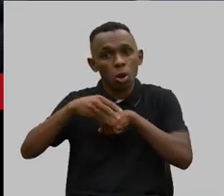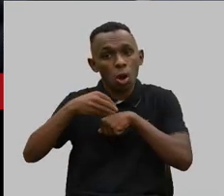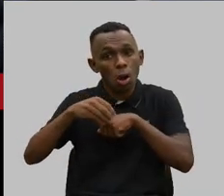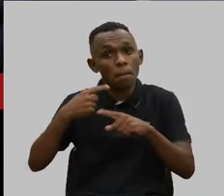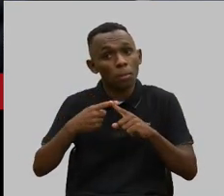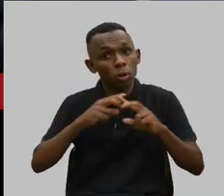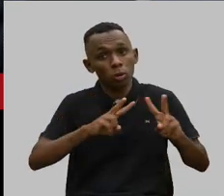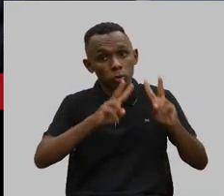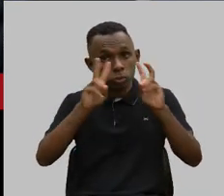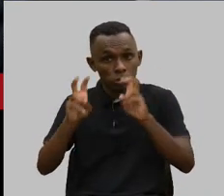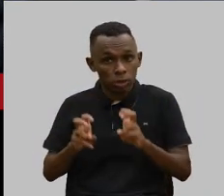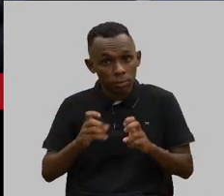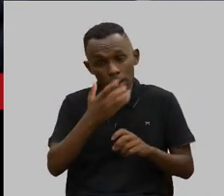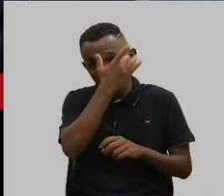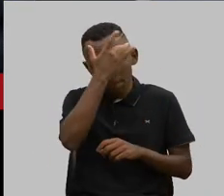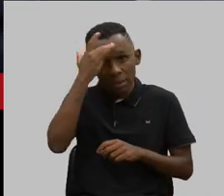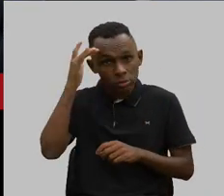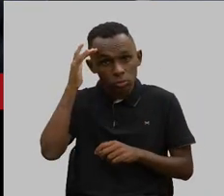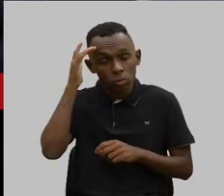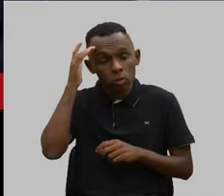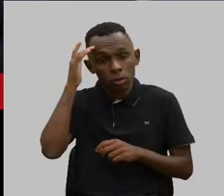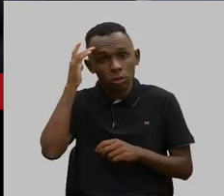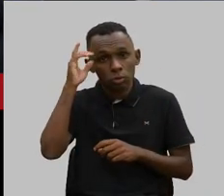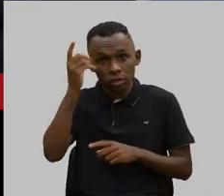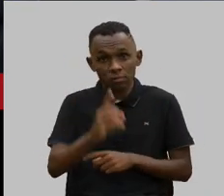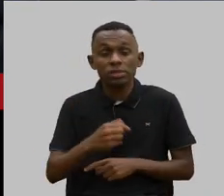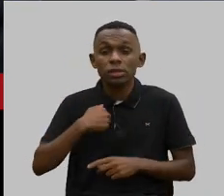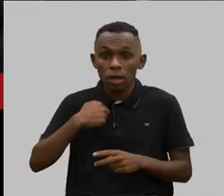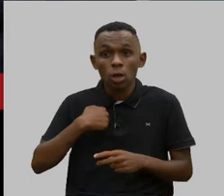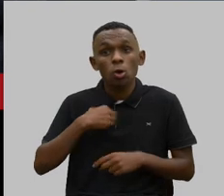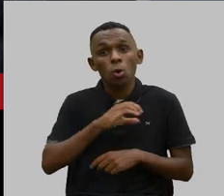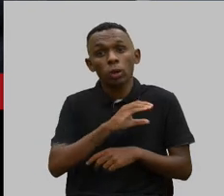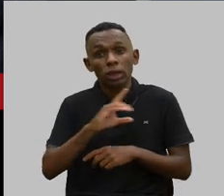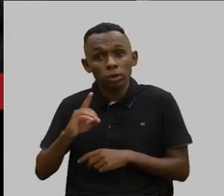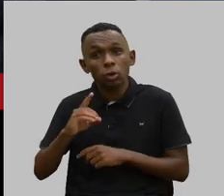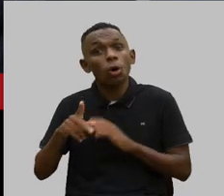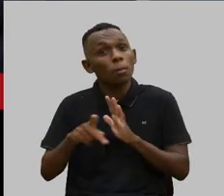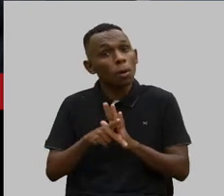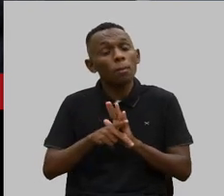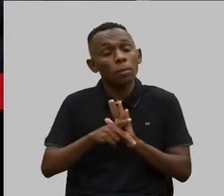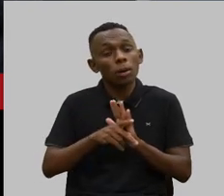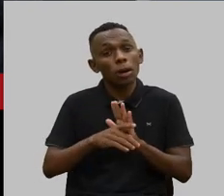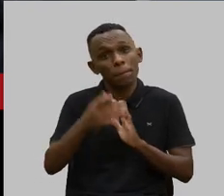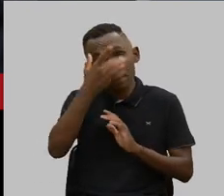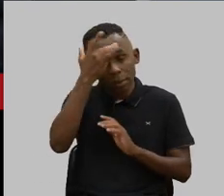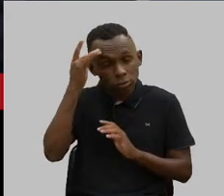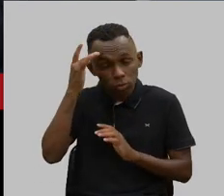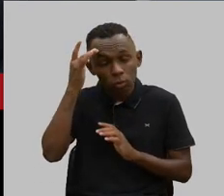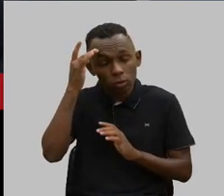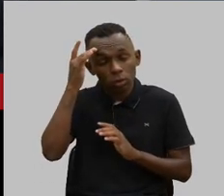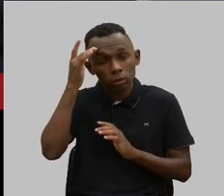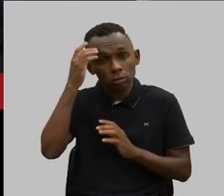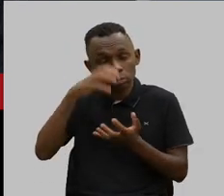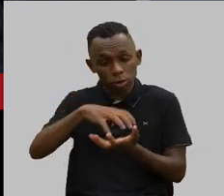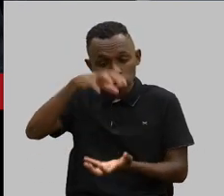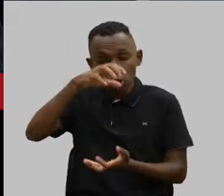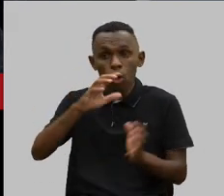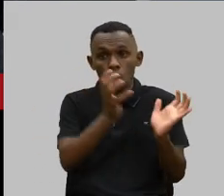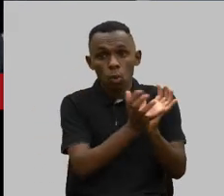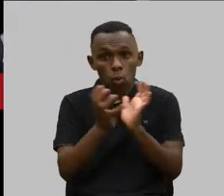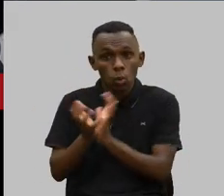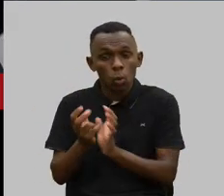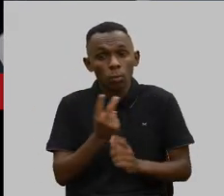pauta da pessoa com deficiência, eu também sou coordenador estadual dos direitos da pessoa idosa. Então, são dois grupos que estão sendo